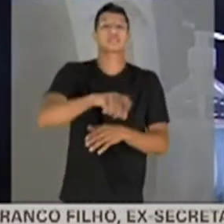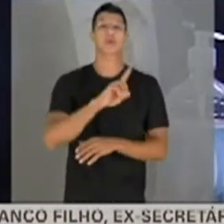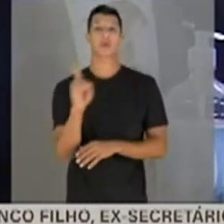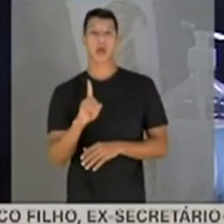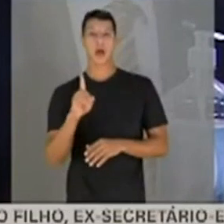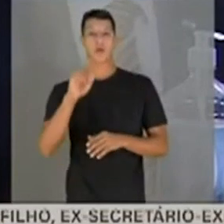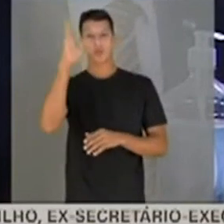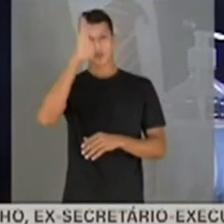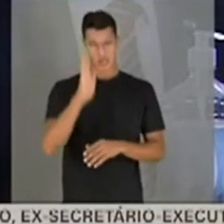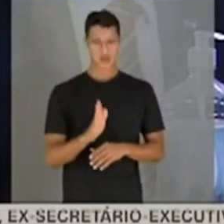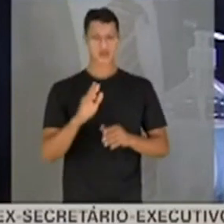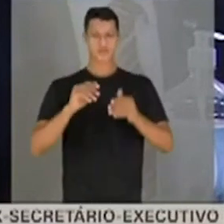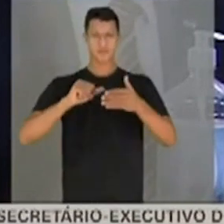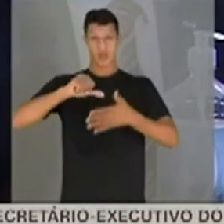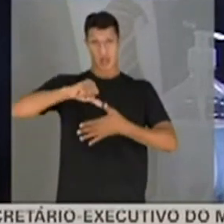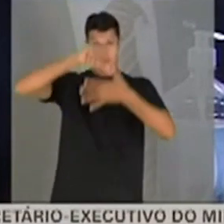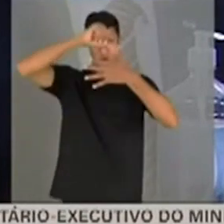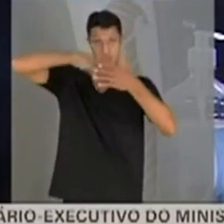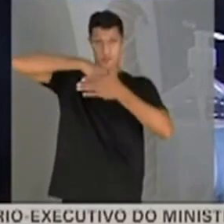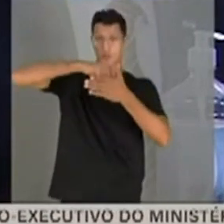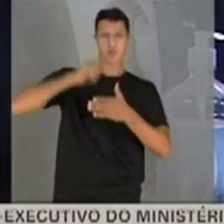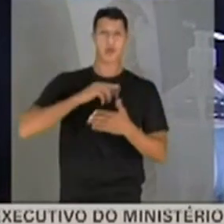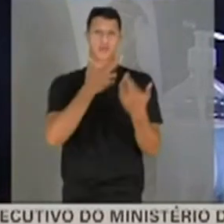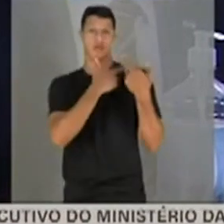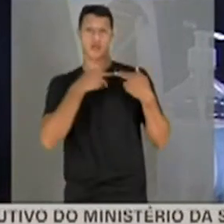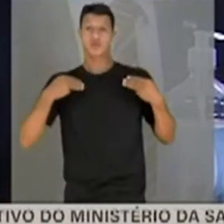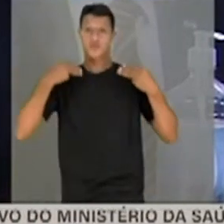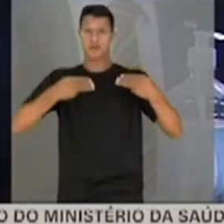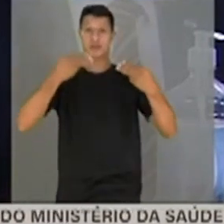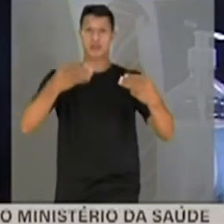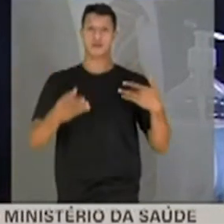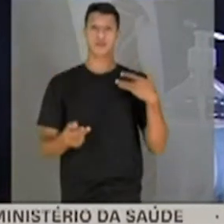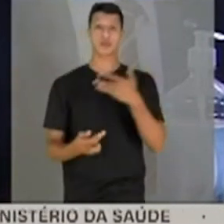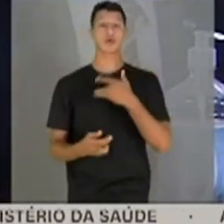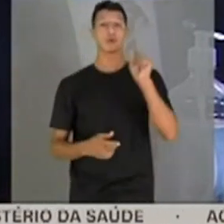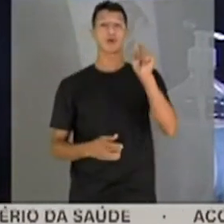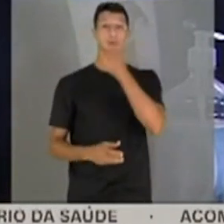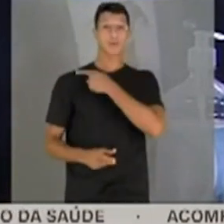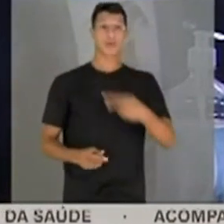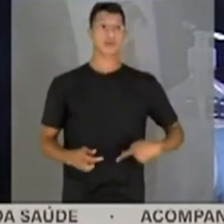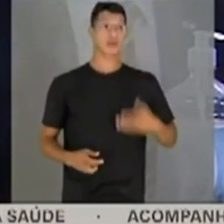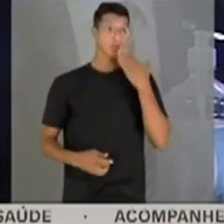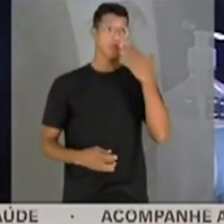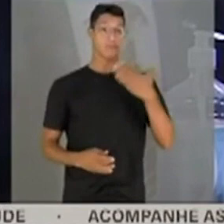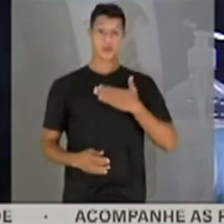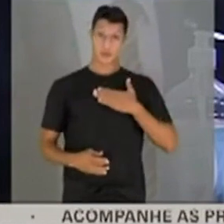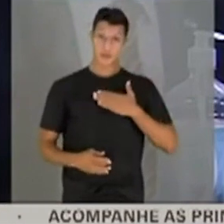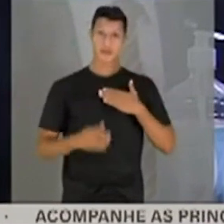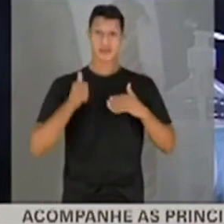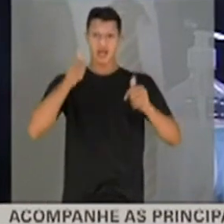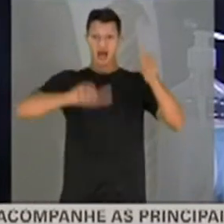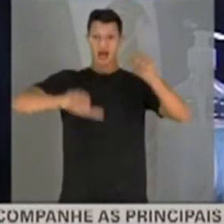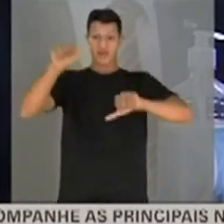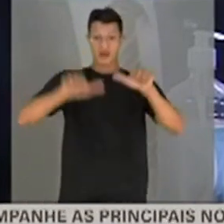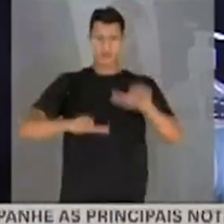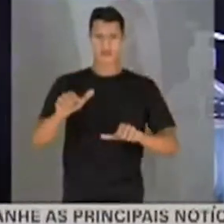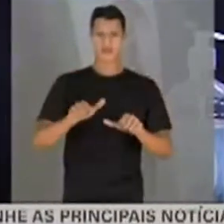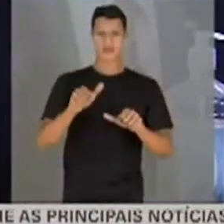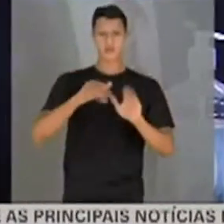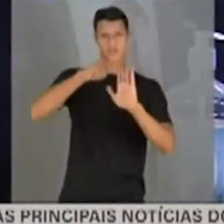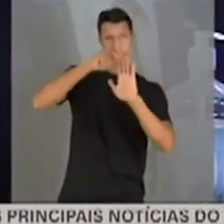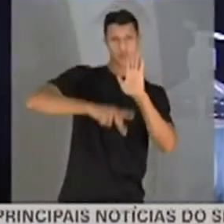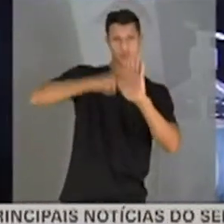América no Brasil, porque isso não é a função do Ministério da Saúde. O que o presidente me pediu foi que avaliasse os